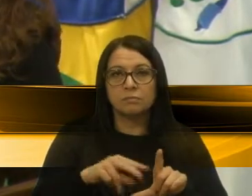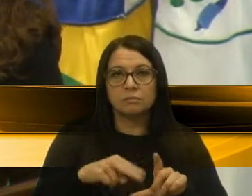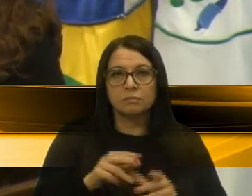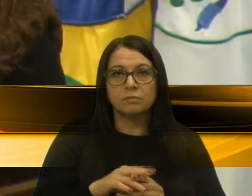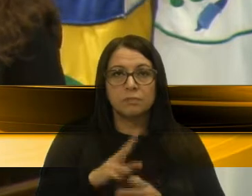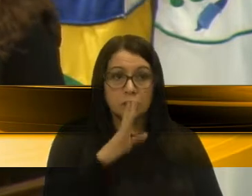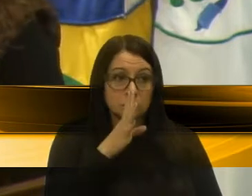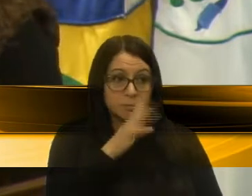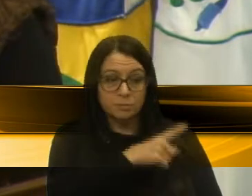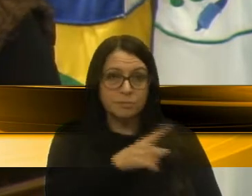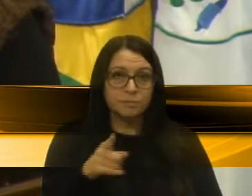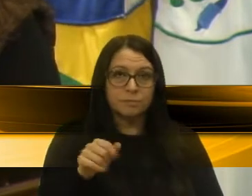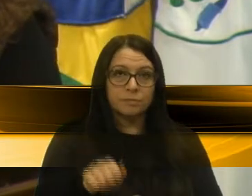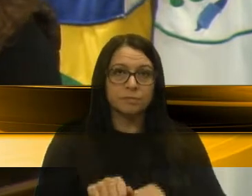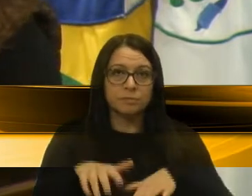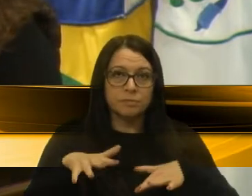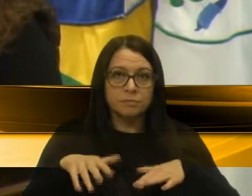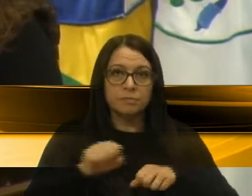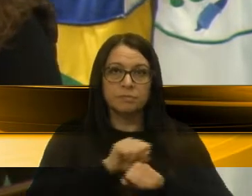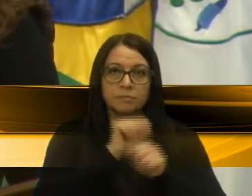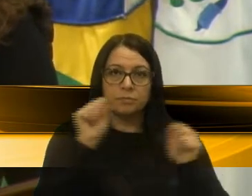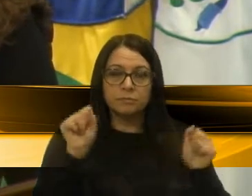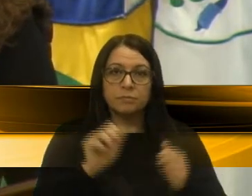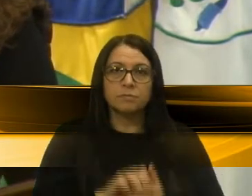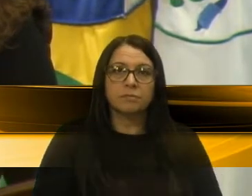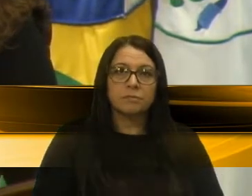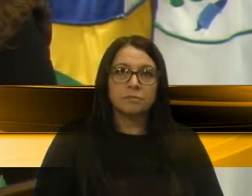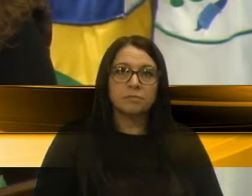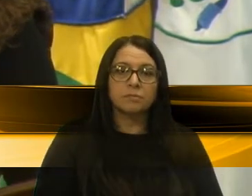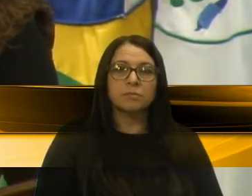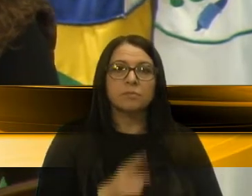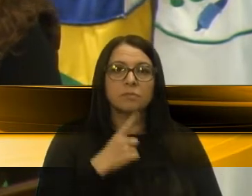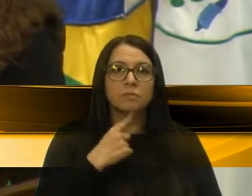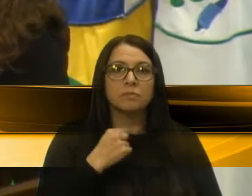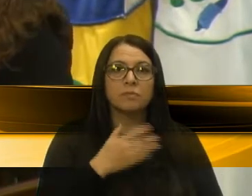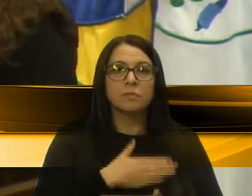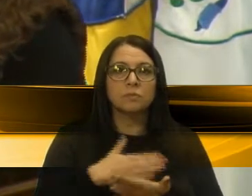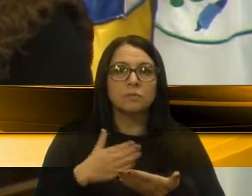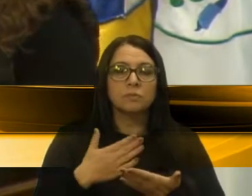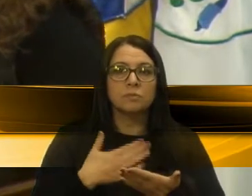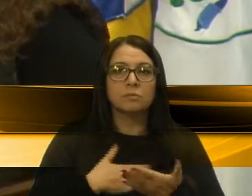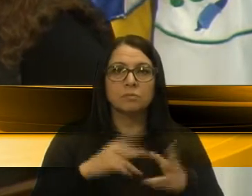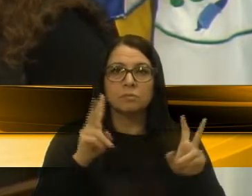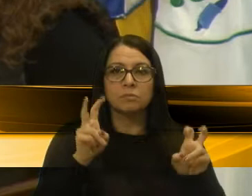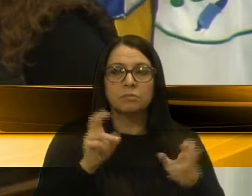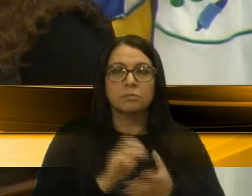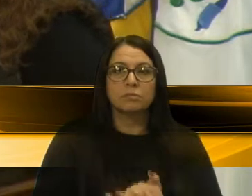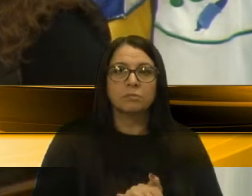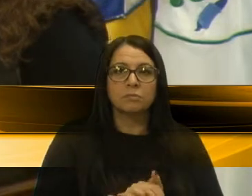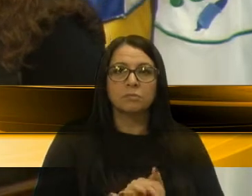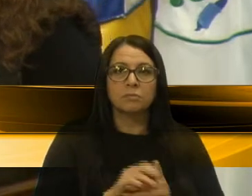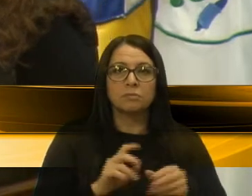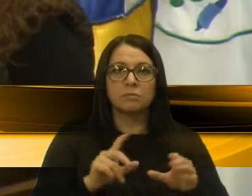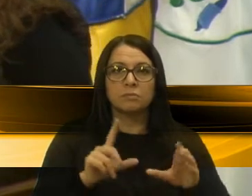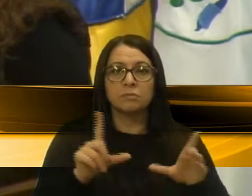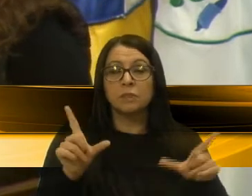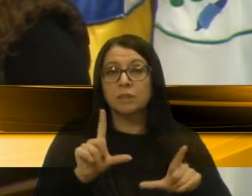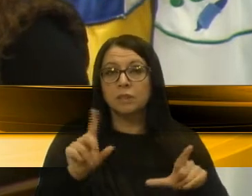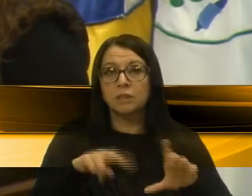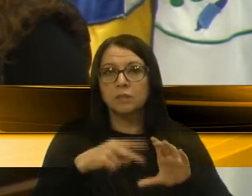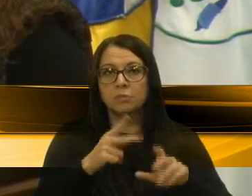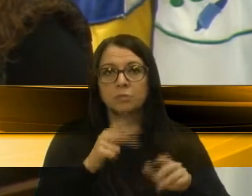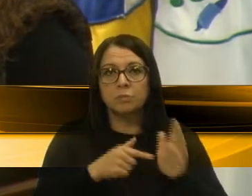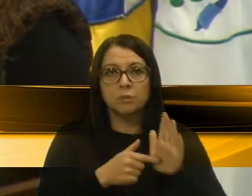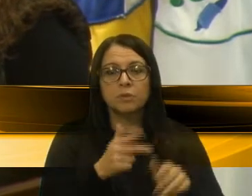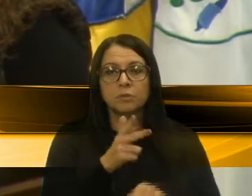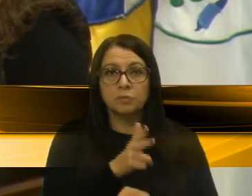prestigiam aqui nesta manhã. Eu gostaria de começar o meu assunto pedindo para a TV Câmara mostrar o vídeo,